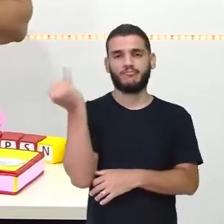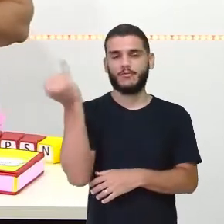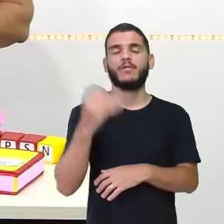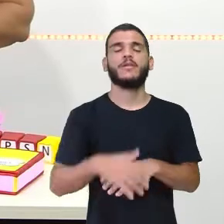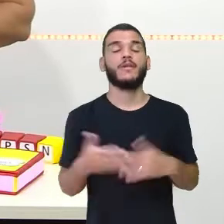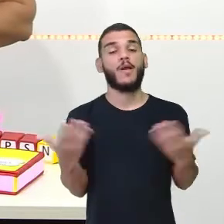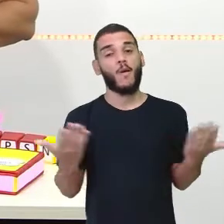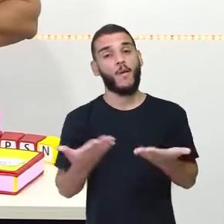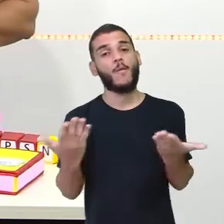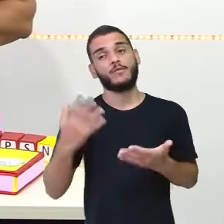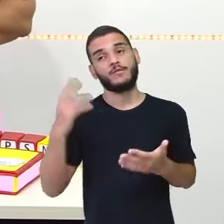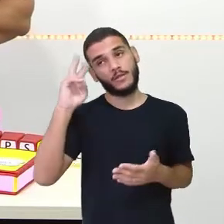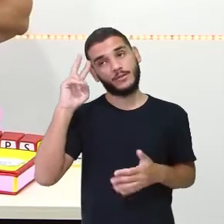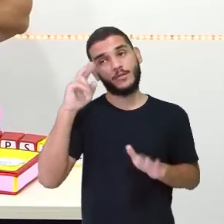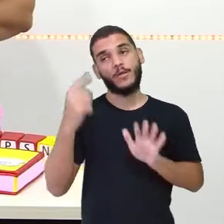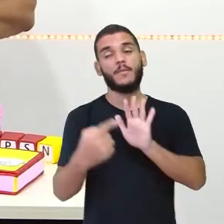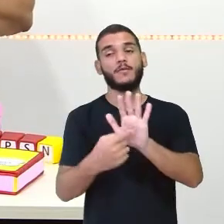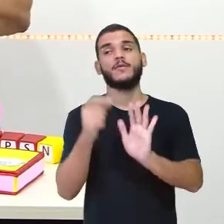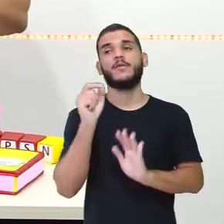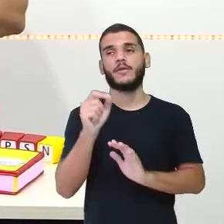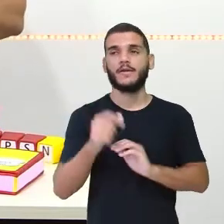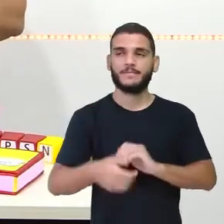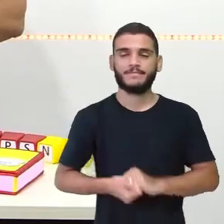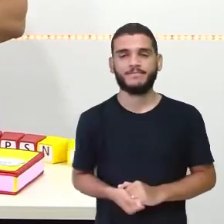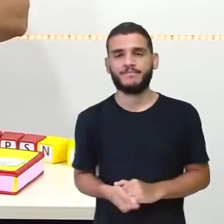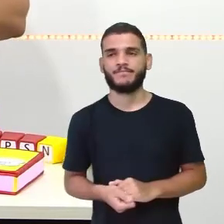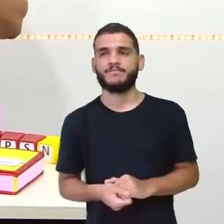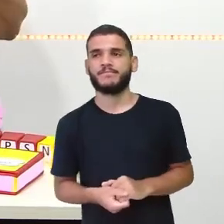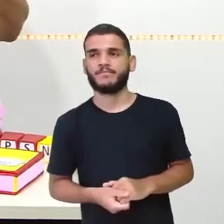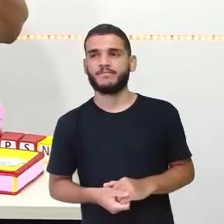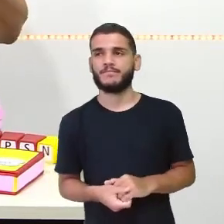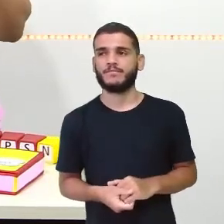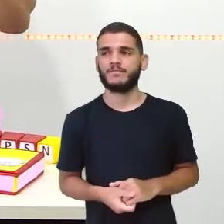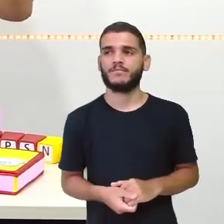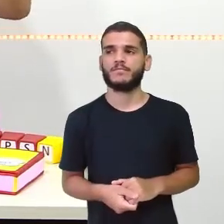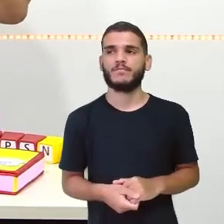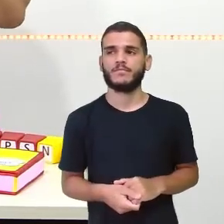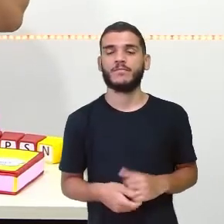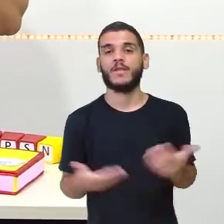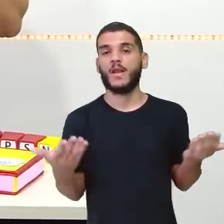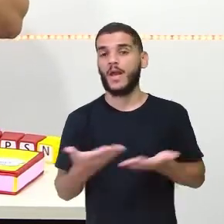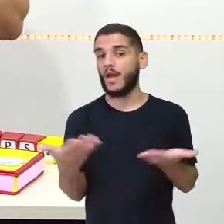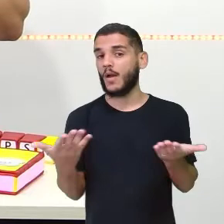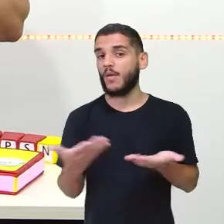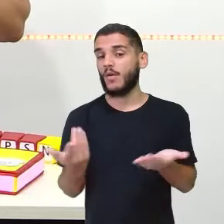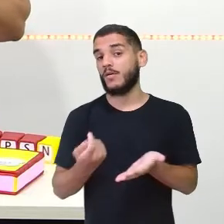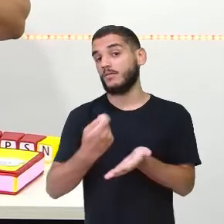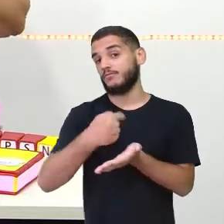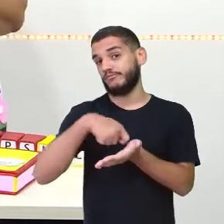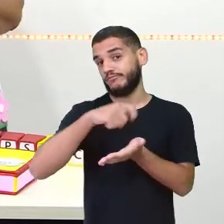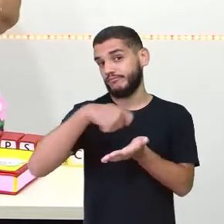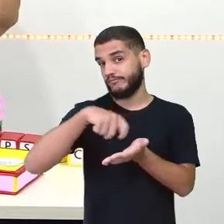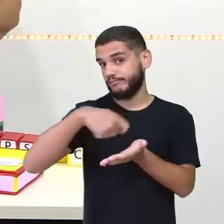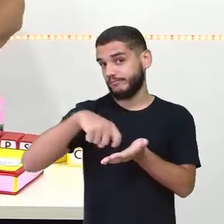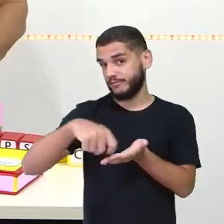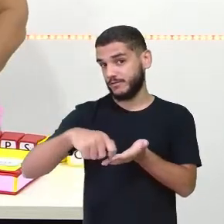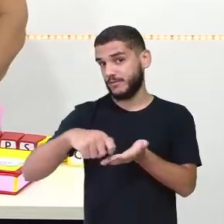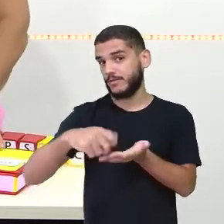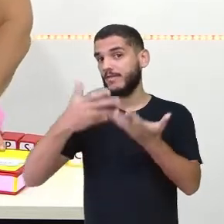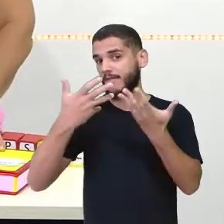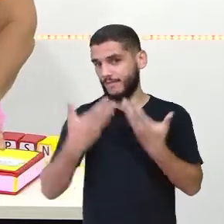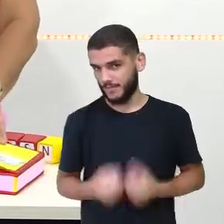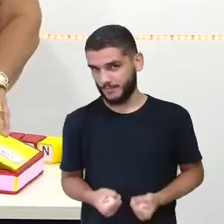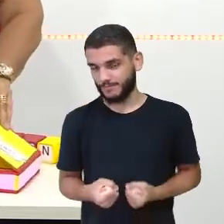e do tucano, trouxe isso, está certo? Será que não vai ficar, né? Agora é hora de escrever. Vamos lá?